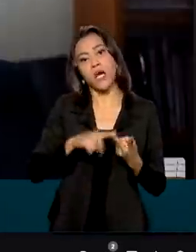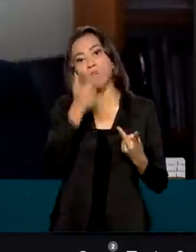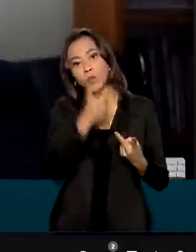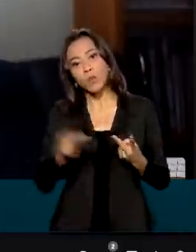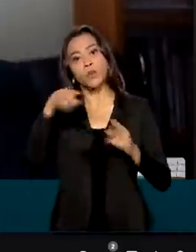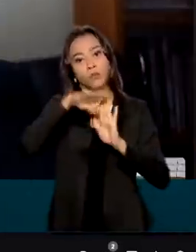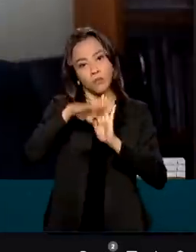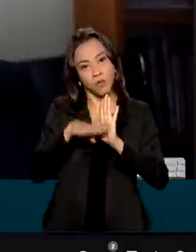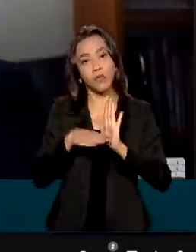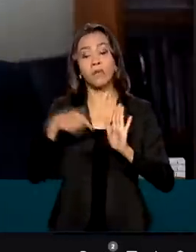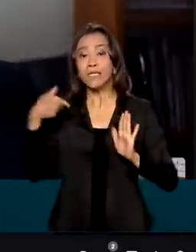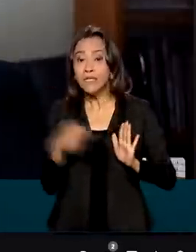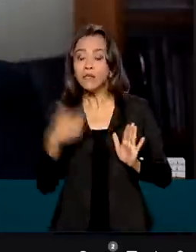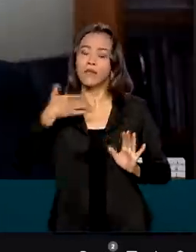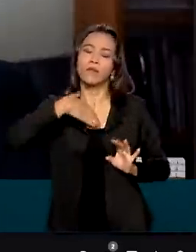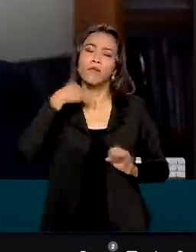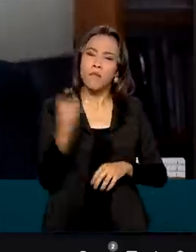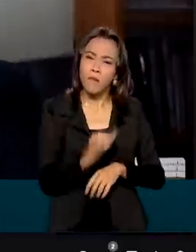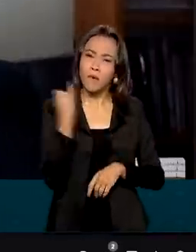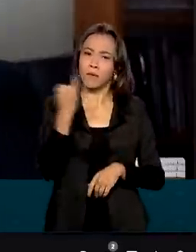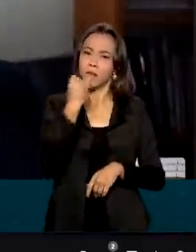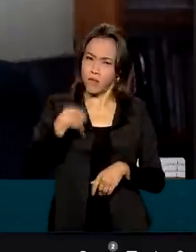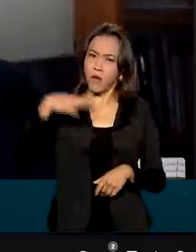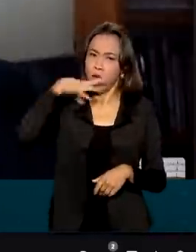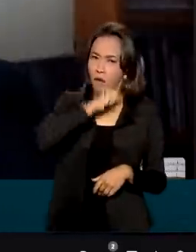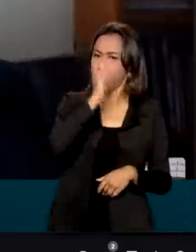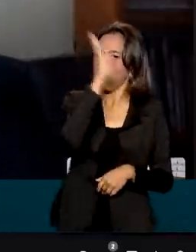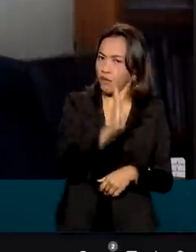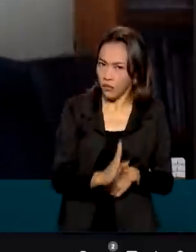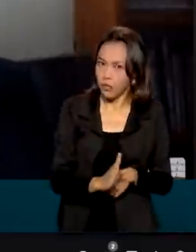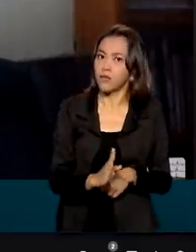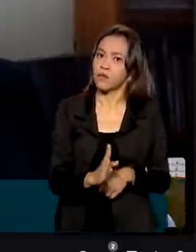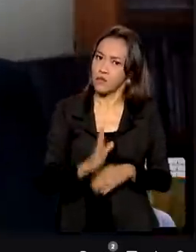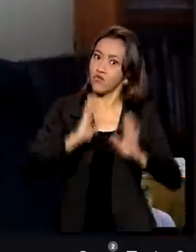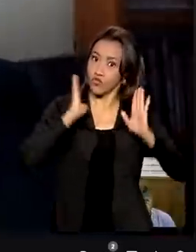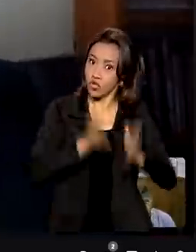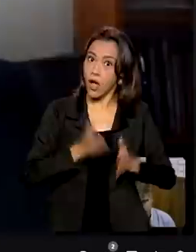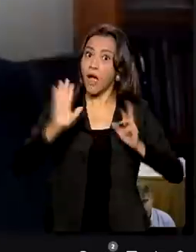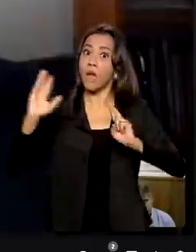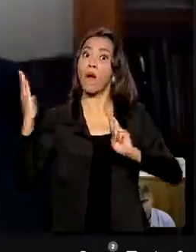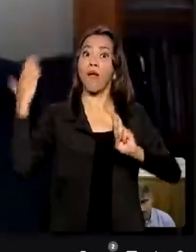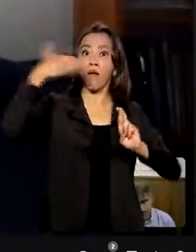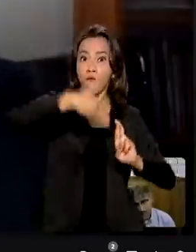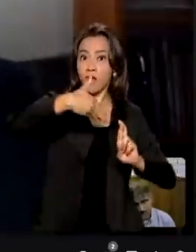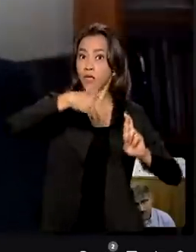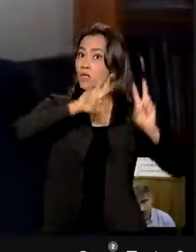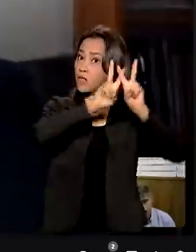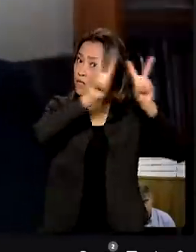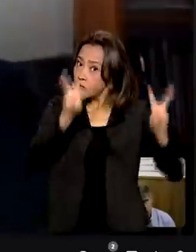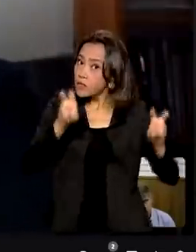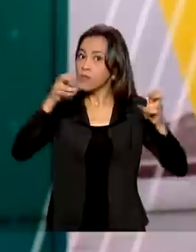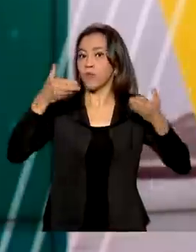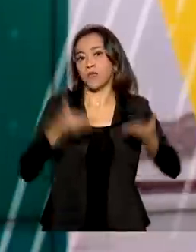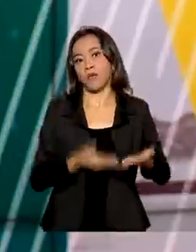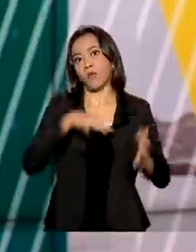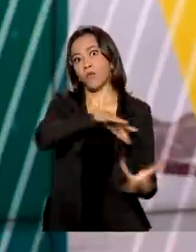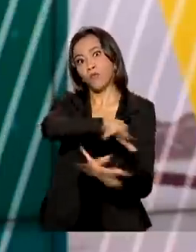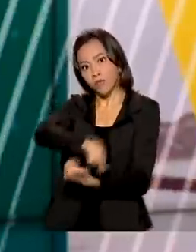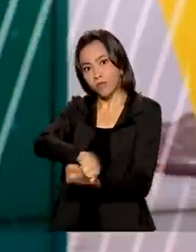nesse sentido, tem um papel importante. Eu acho que o Brasil já é referência nesse tema para o resto do mundo.